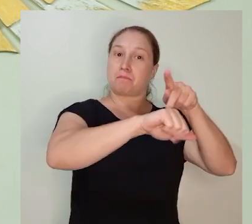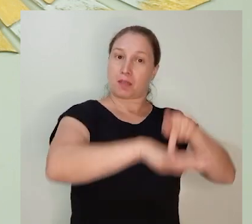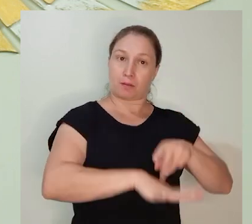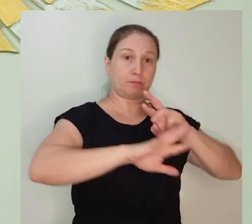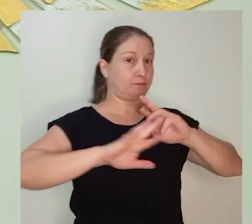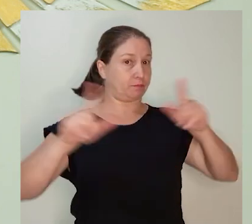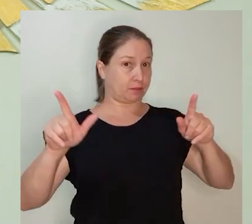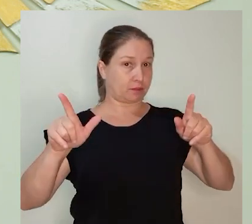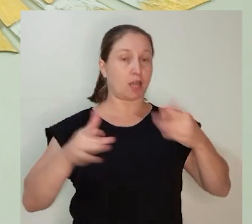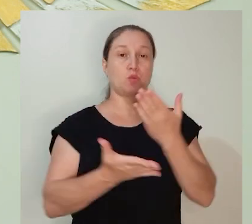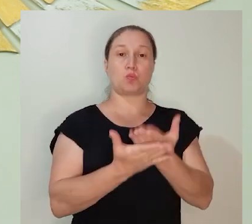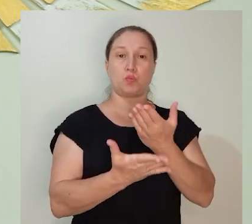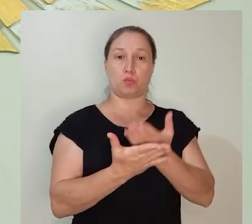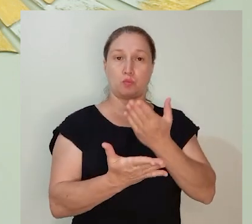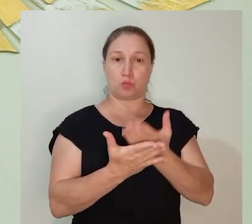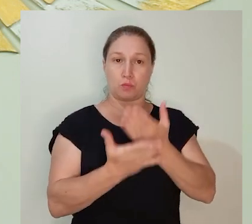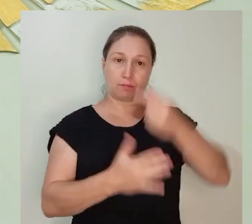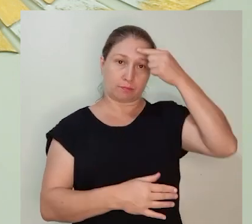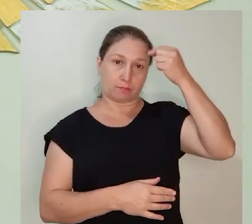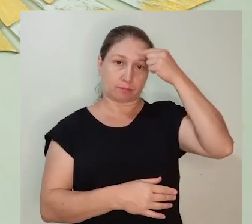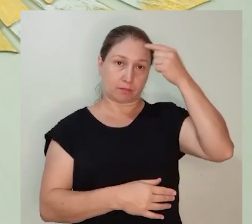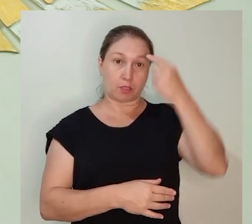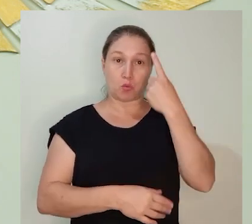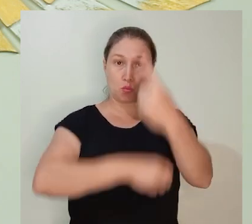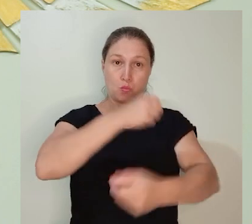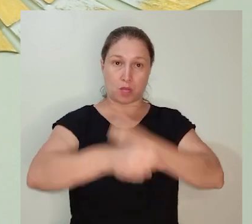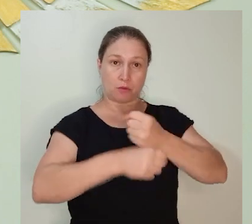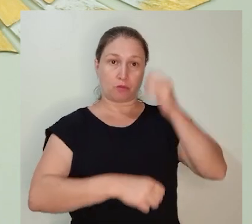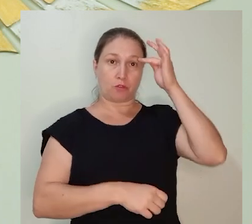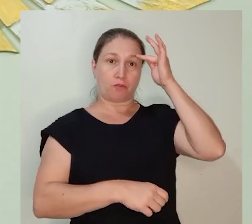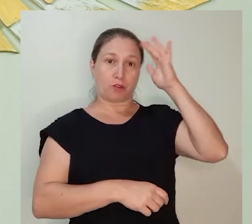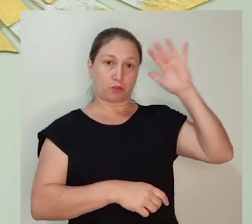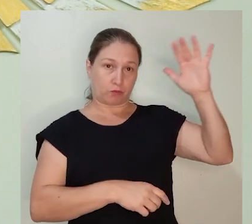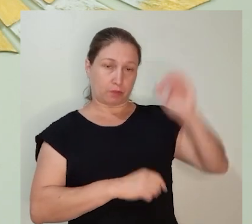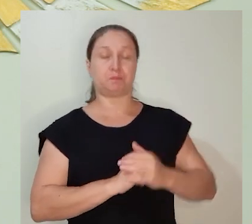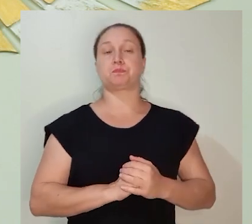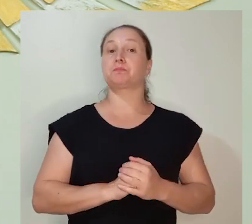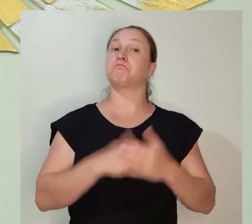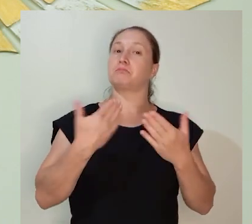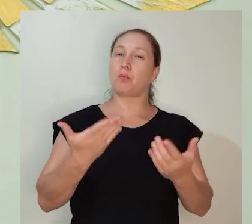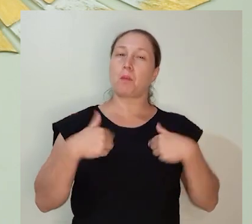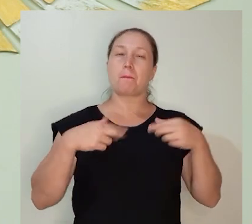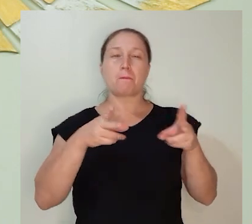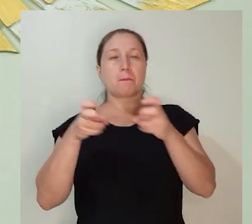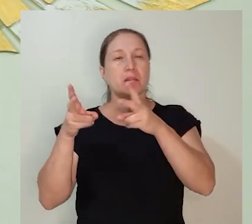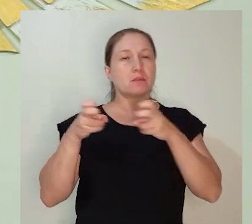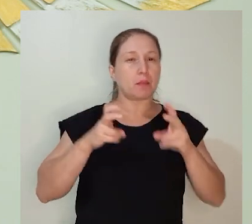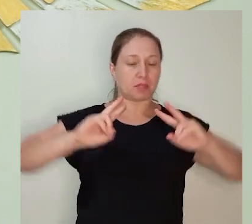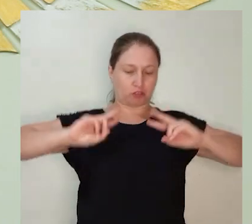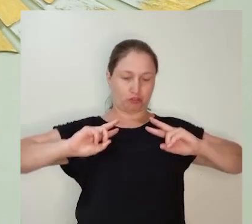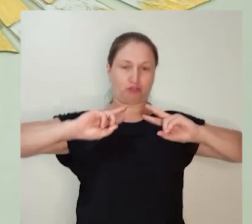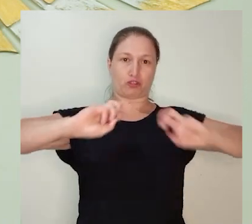cursar o primeiro ano de filosofia. E neste ano, então, pude discernir o